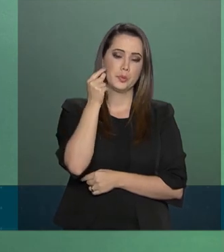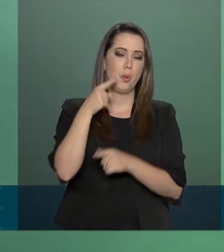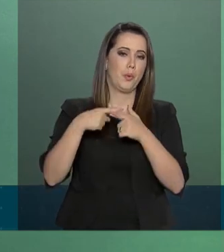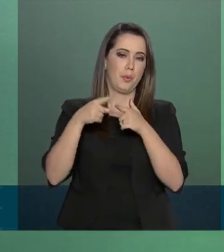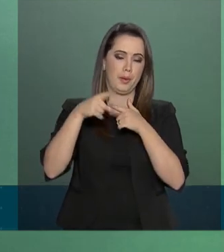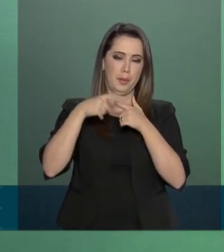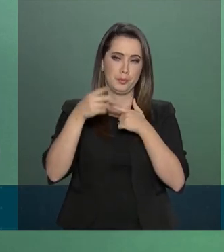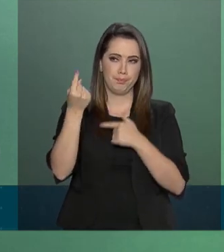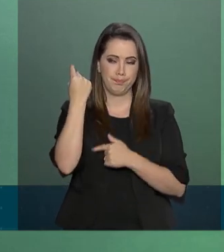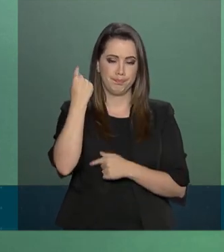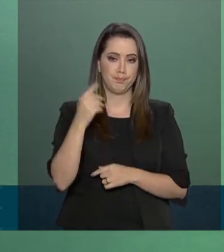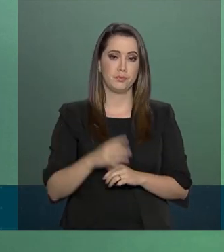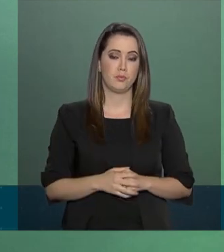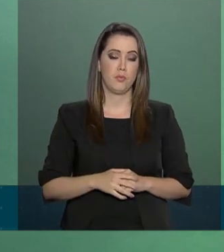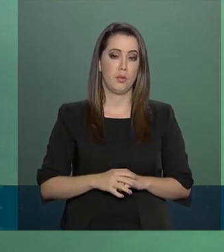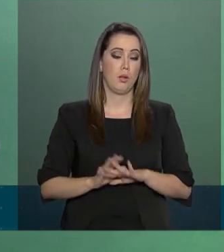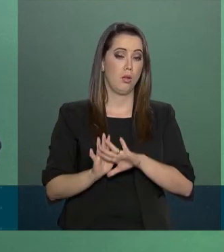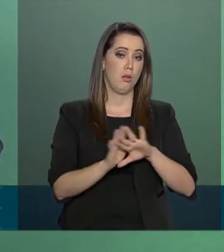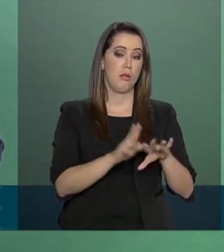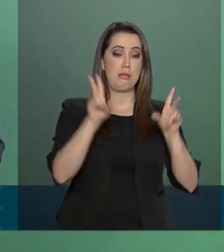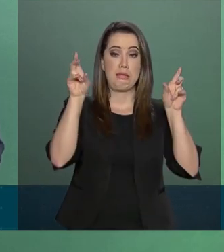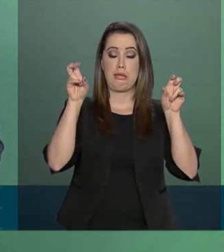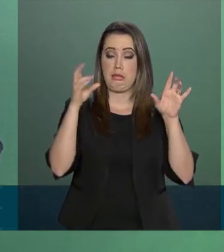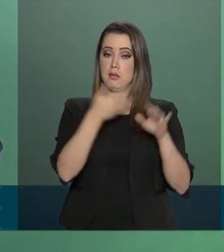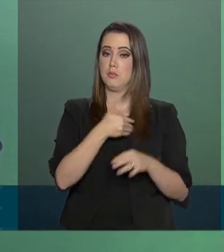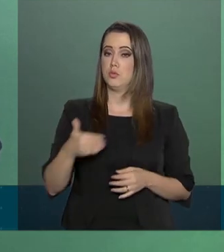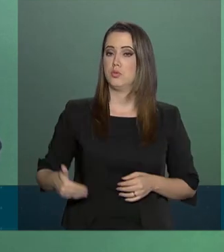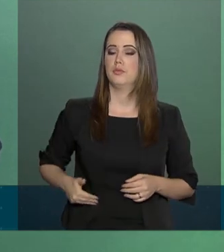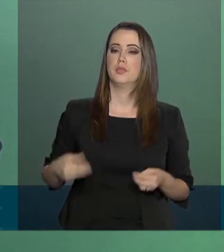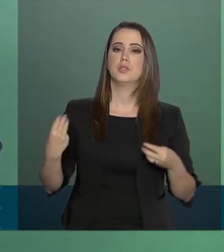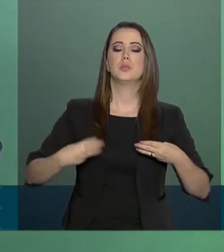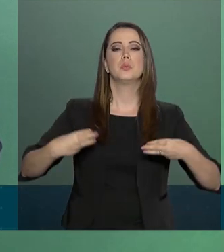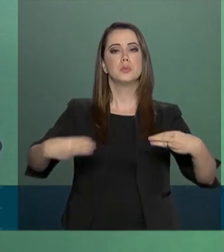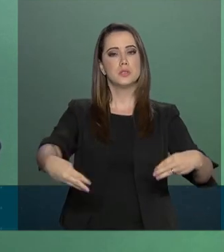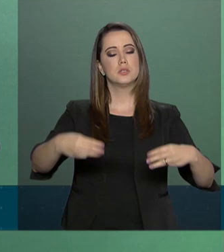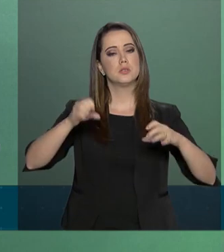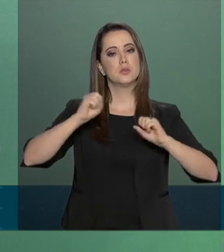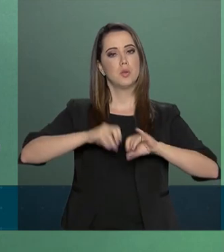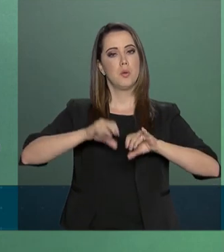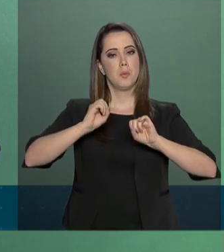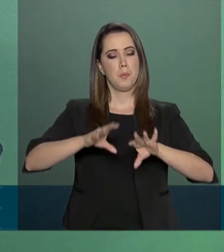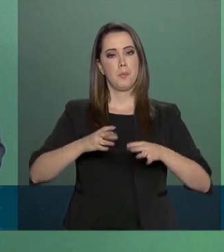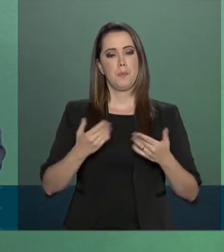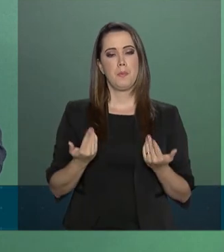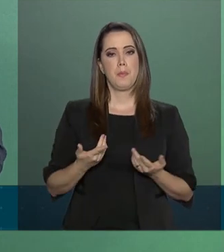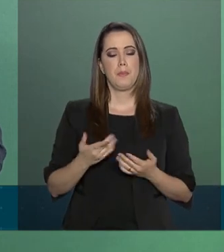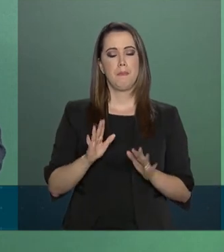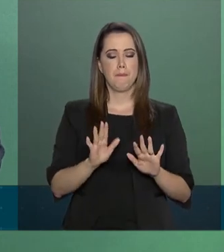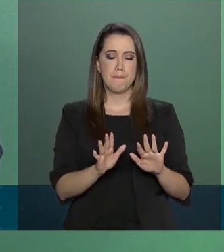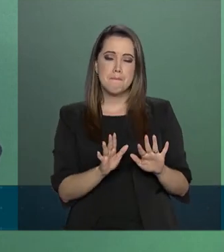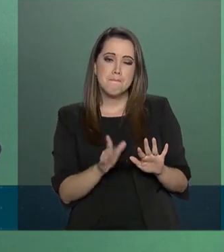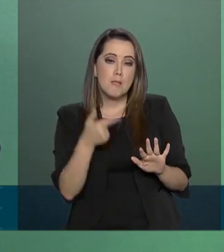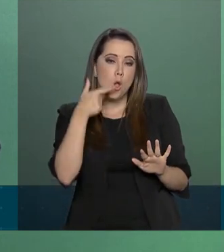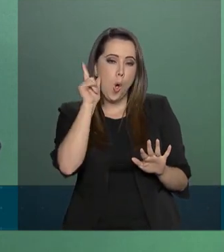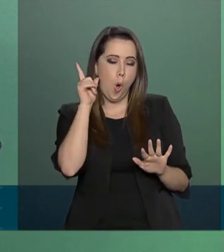Assuntos de Governo, Ministério da Educação. Ontem eu